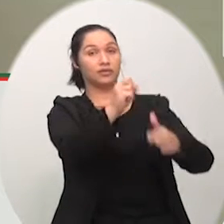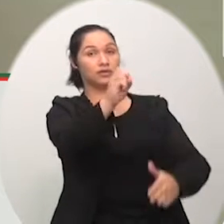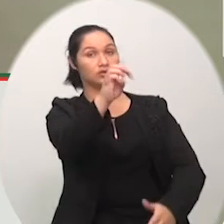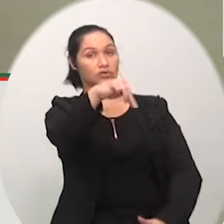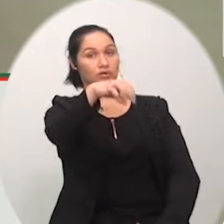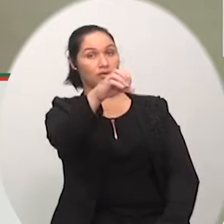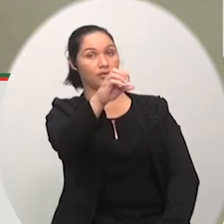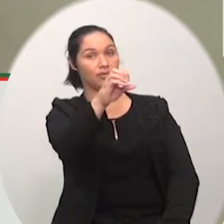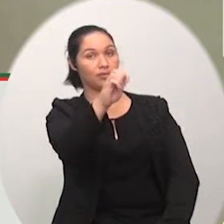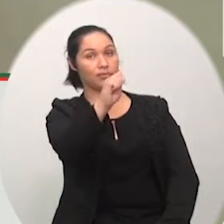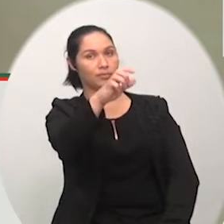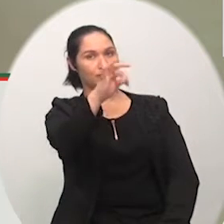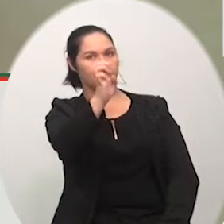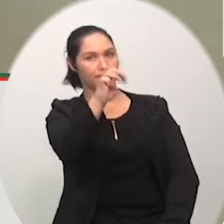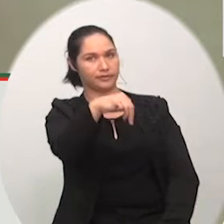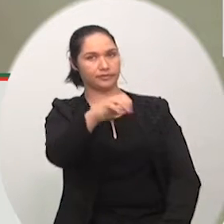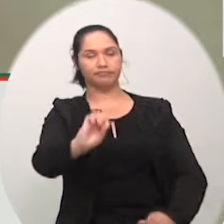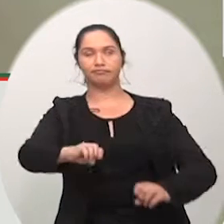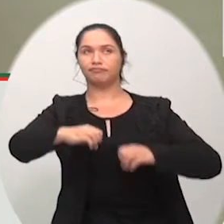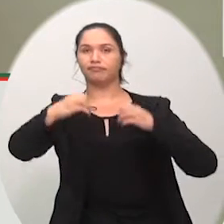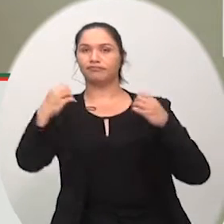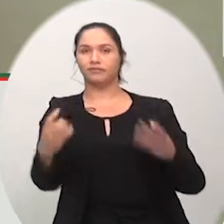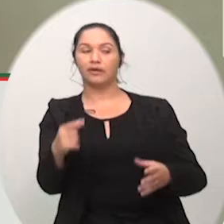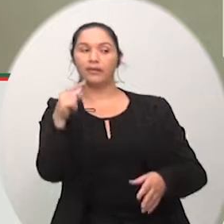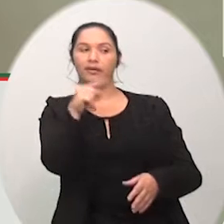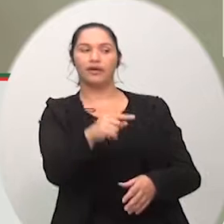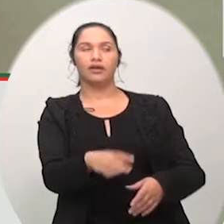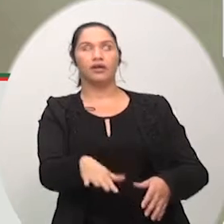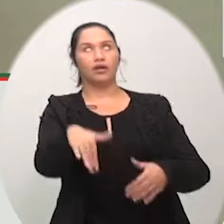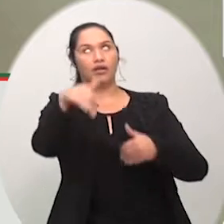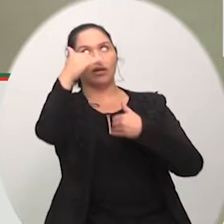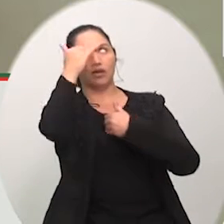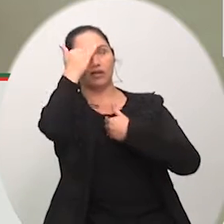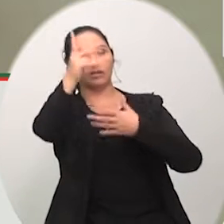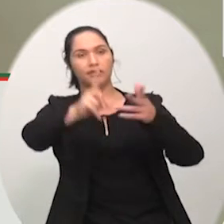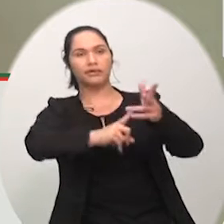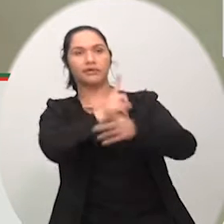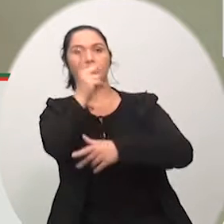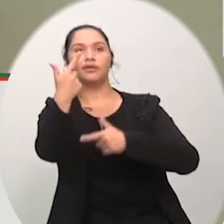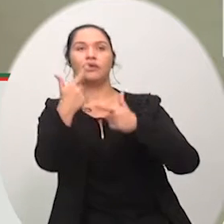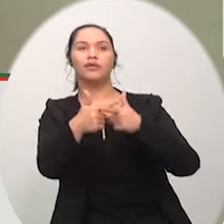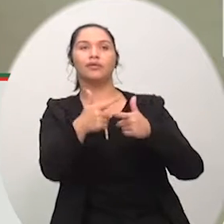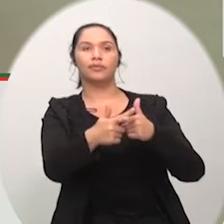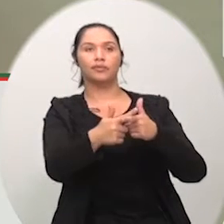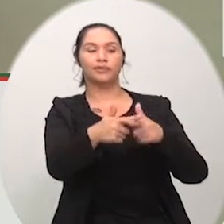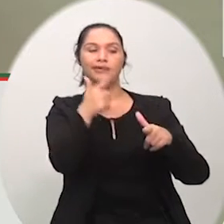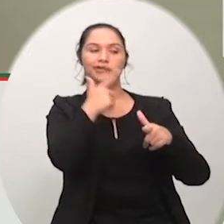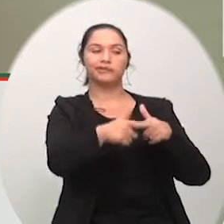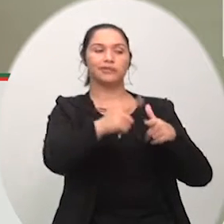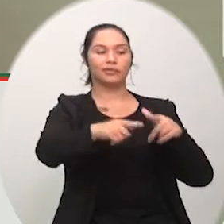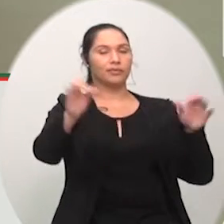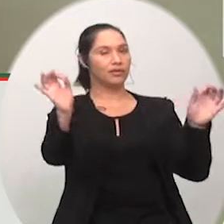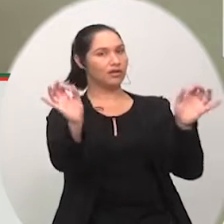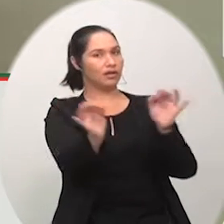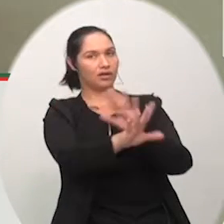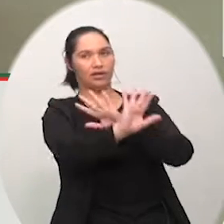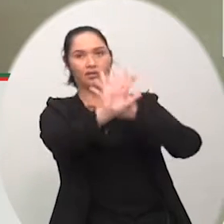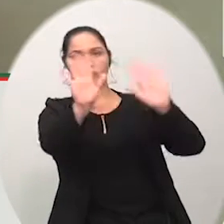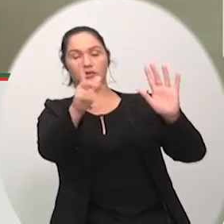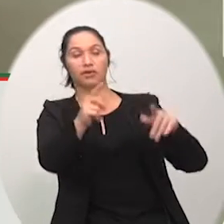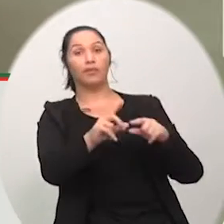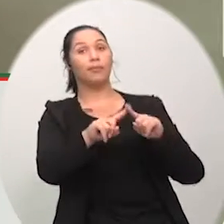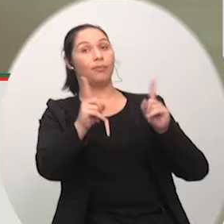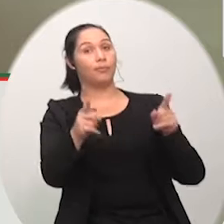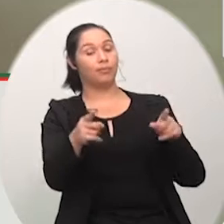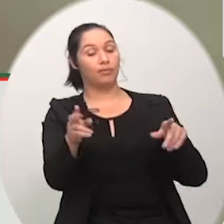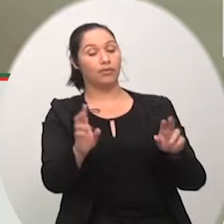pelo andar das conversas das conversações vai acabar esse sofrimento e precisamos sim acompanhar de perto